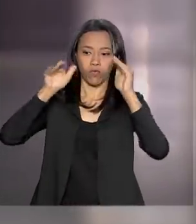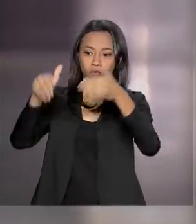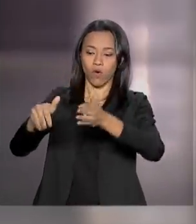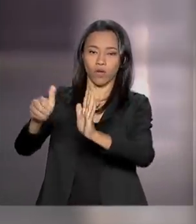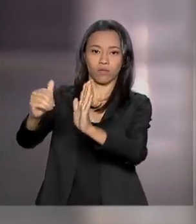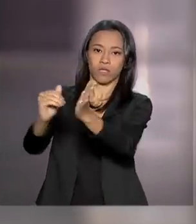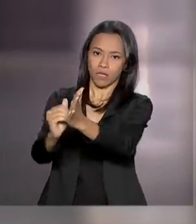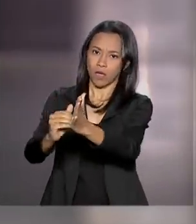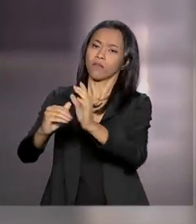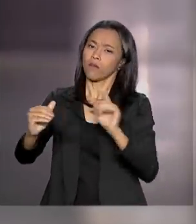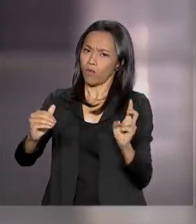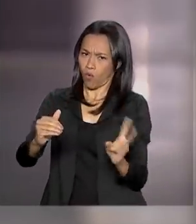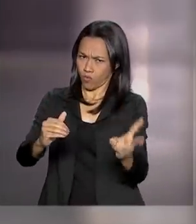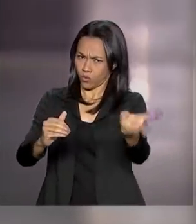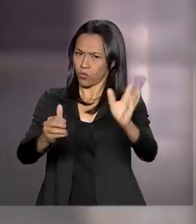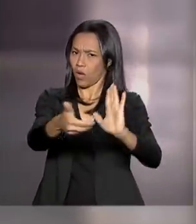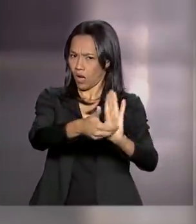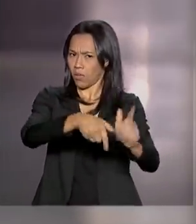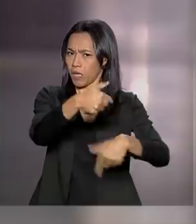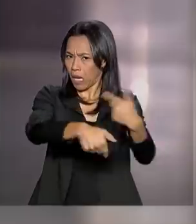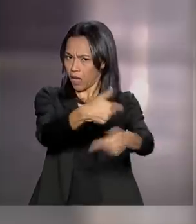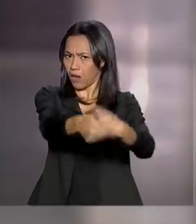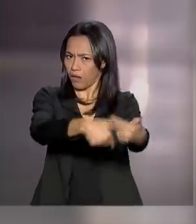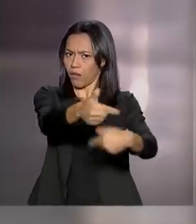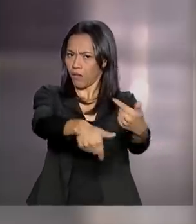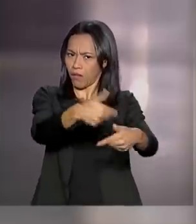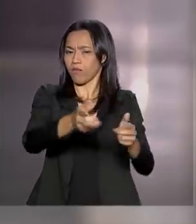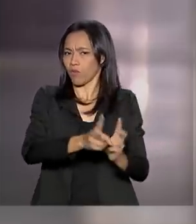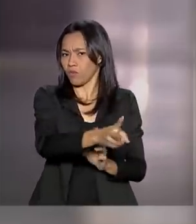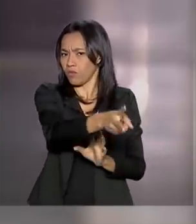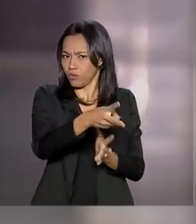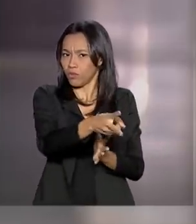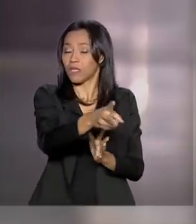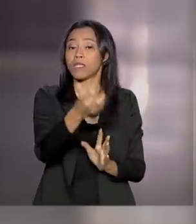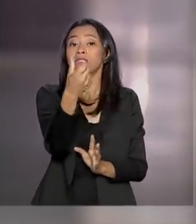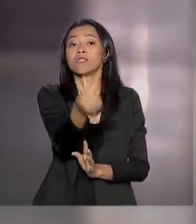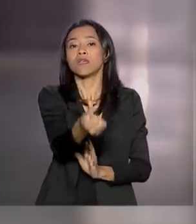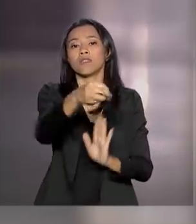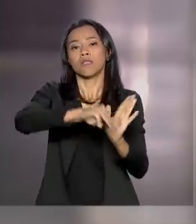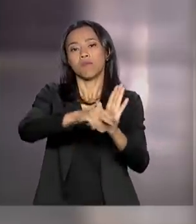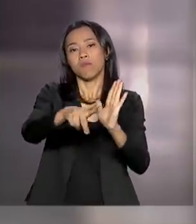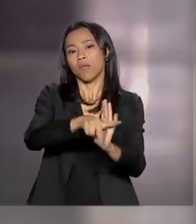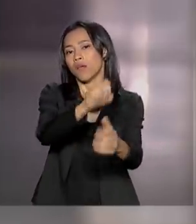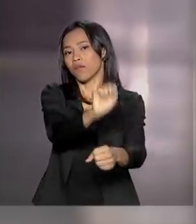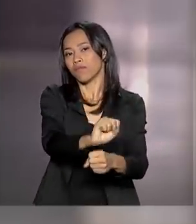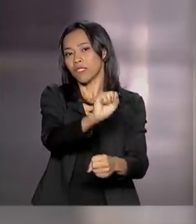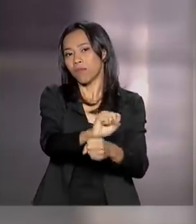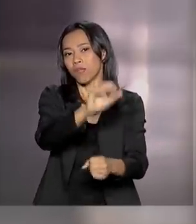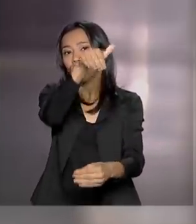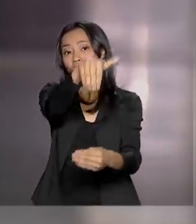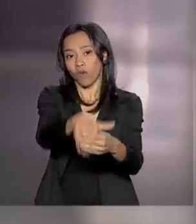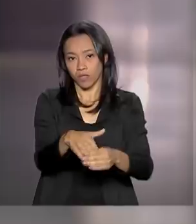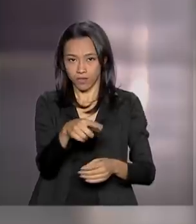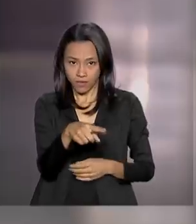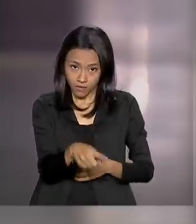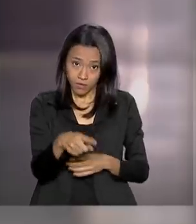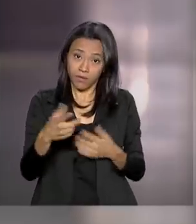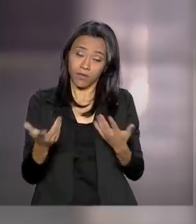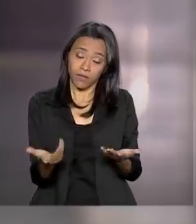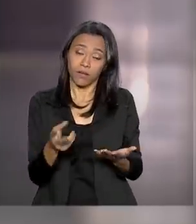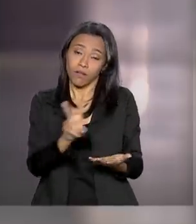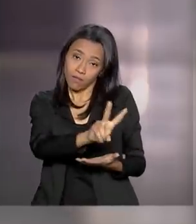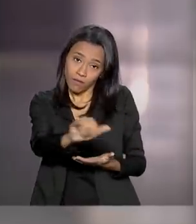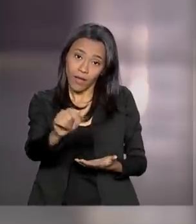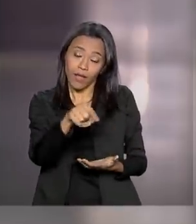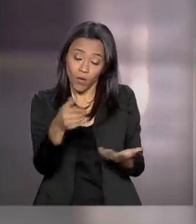Câmara também. O plenário precisa limpar a pauta. Tem seis medidas provisórias aguardando votação. Então, deve entrar